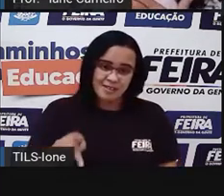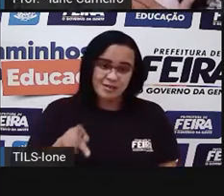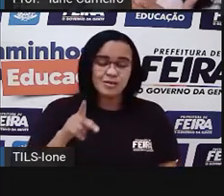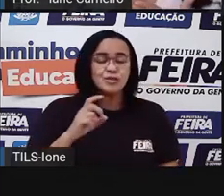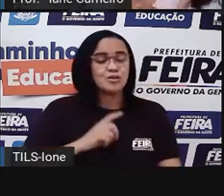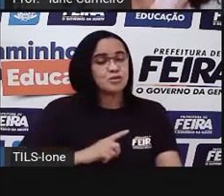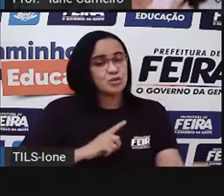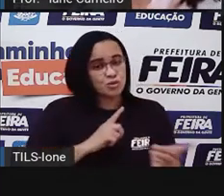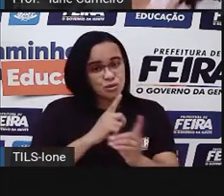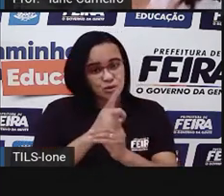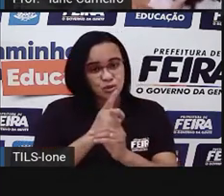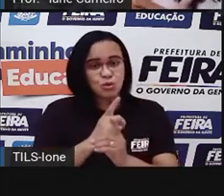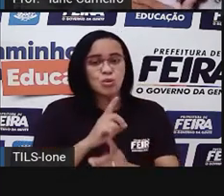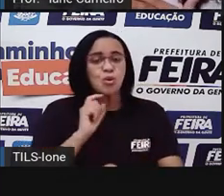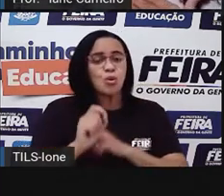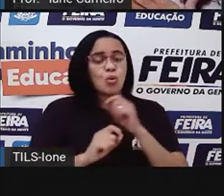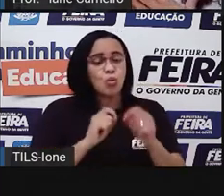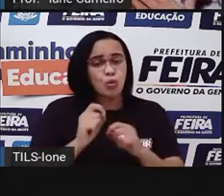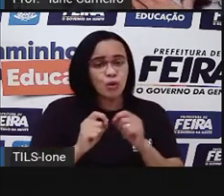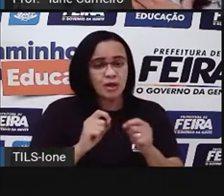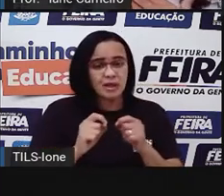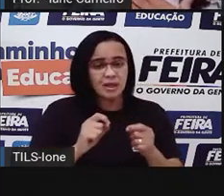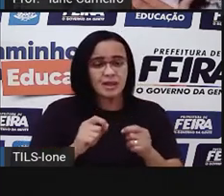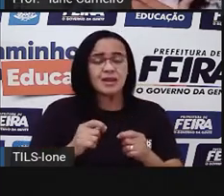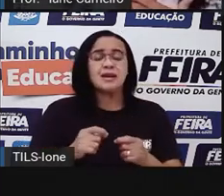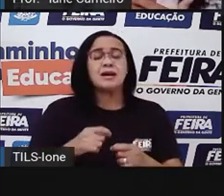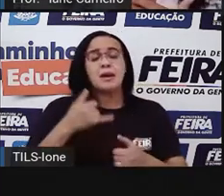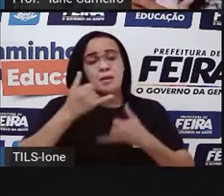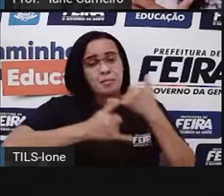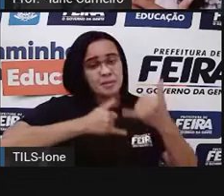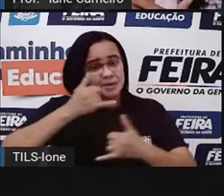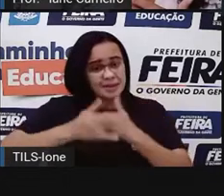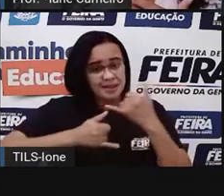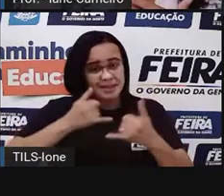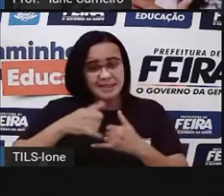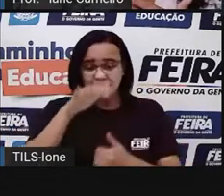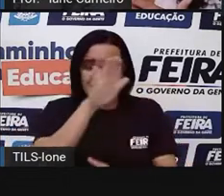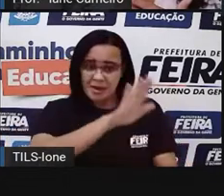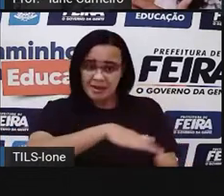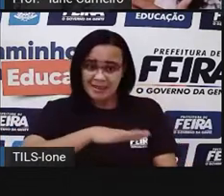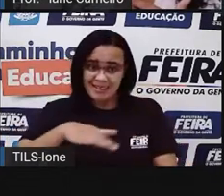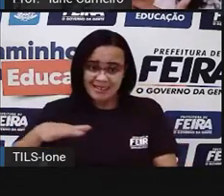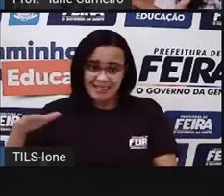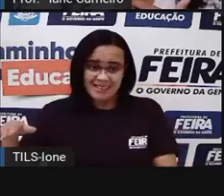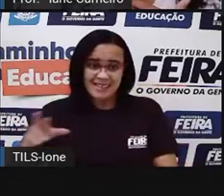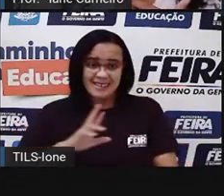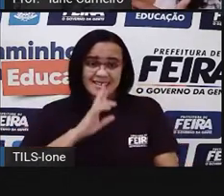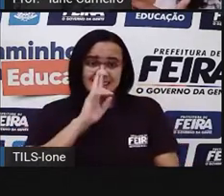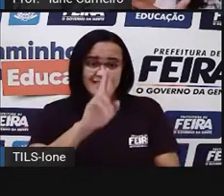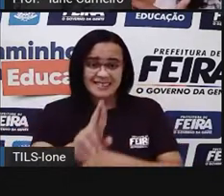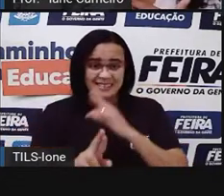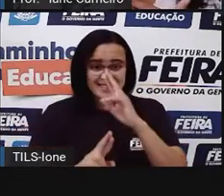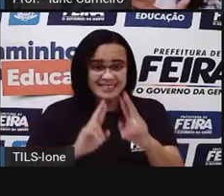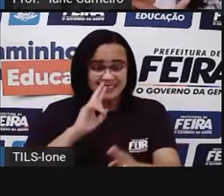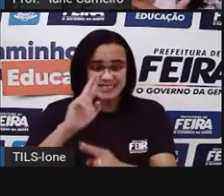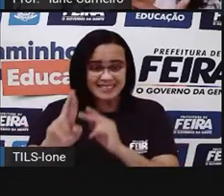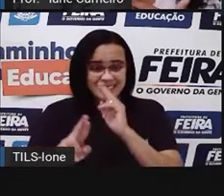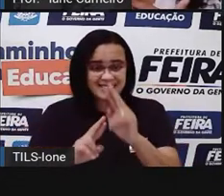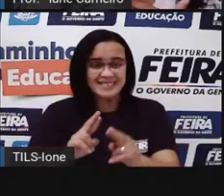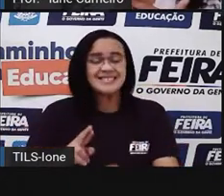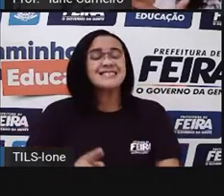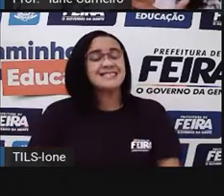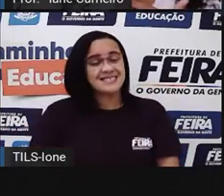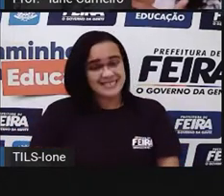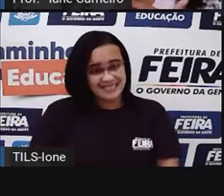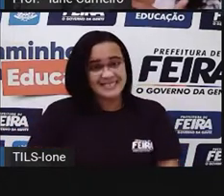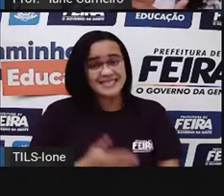para que as crianças respondam atividades, né? E aprendam determinado assunto. A Pro vai aumentar